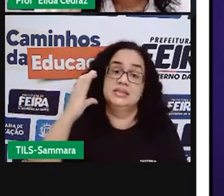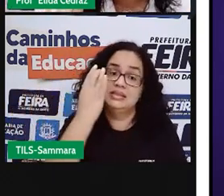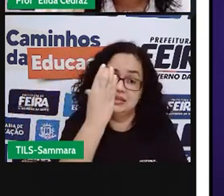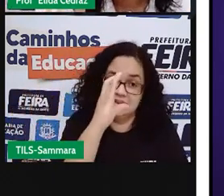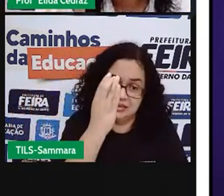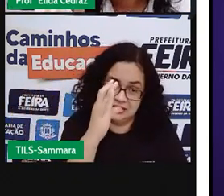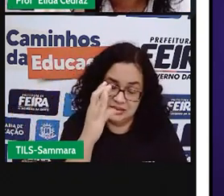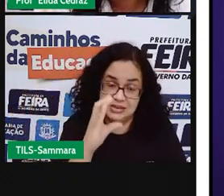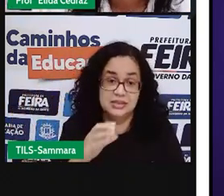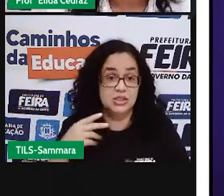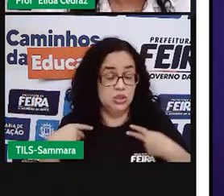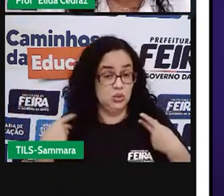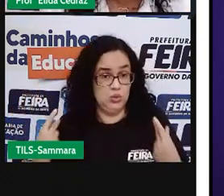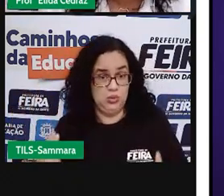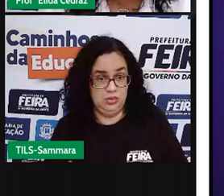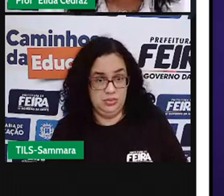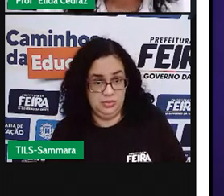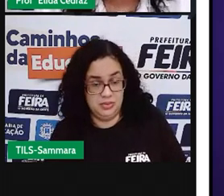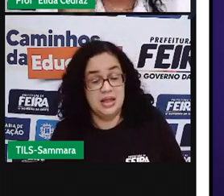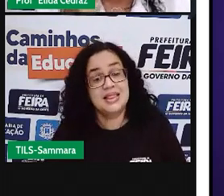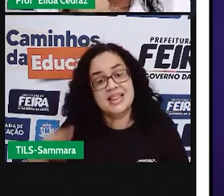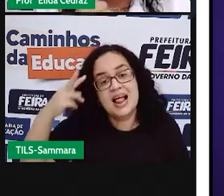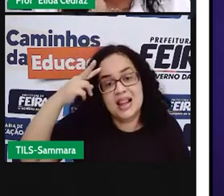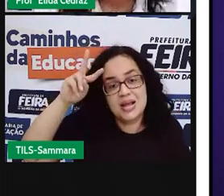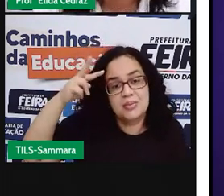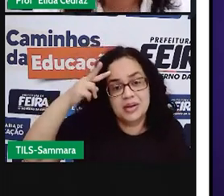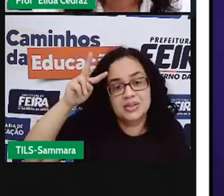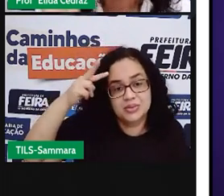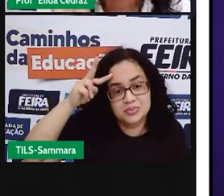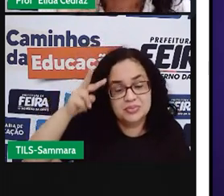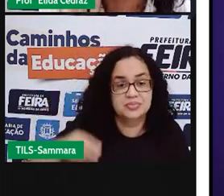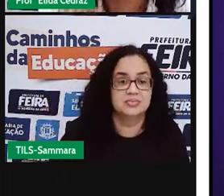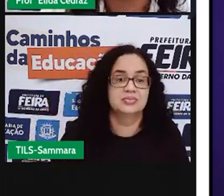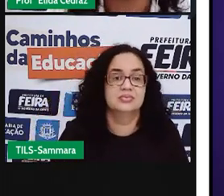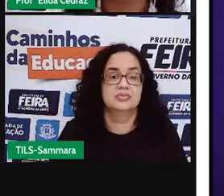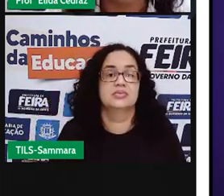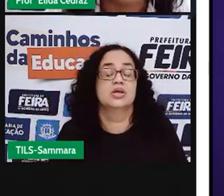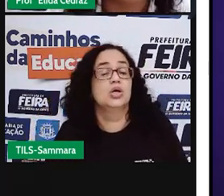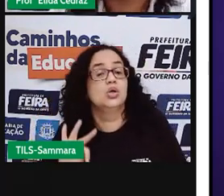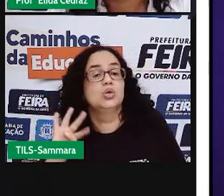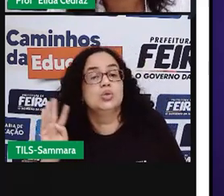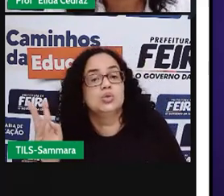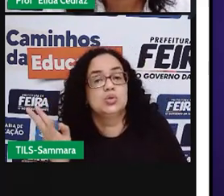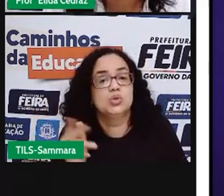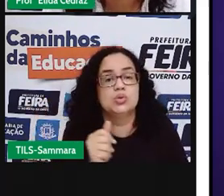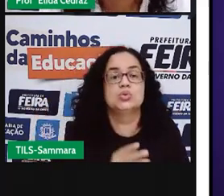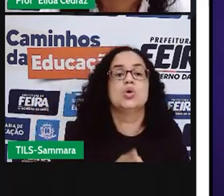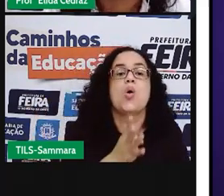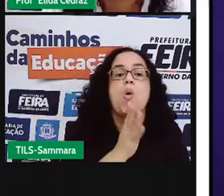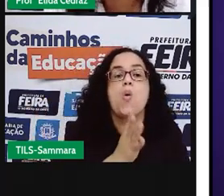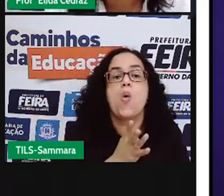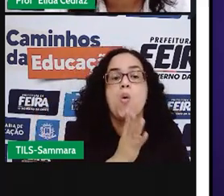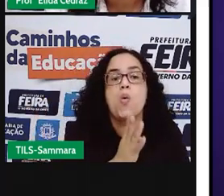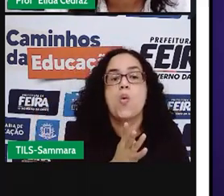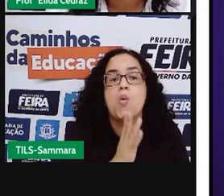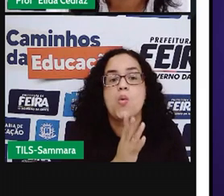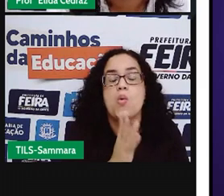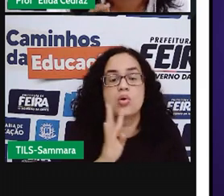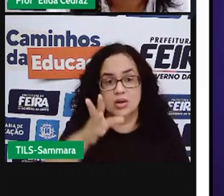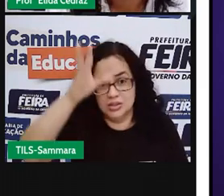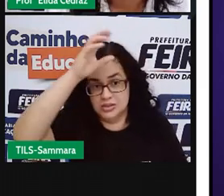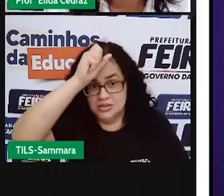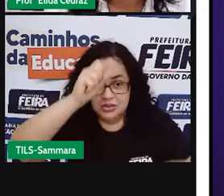natureza e de ciências humanas. Está lembrado? Isso aí. Use todos os seus conhecimentos, tudo o que você